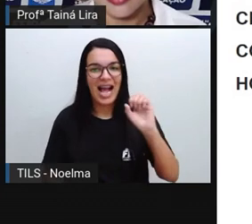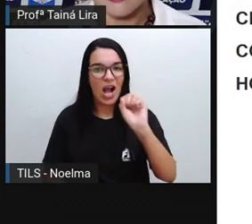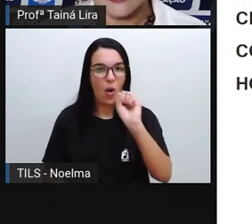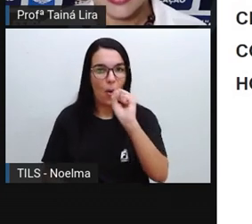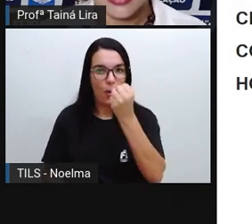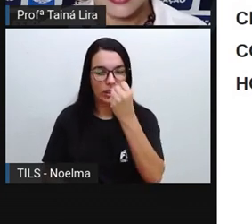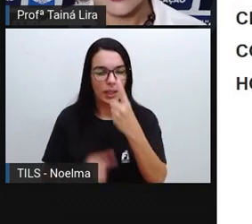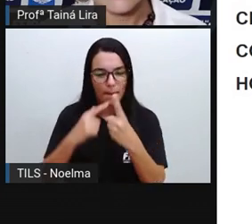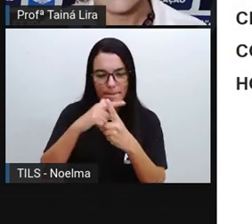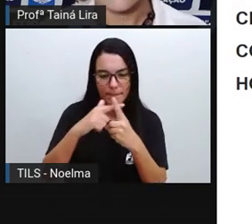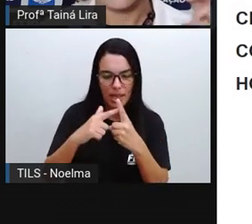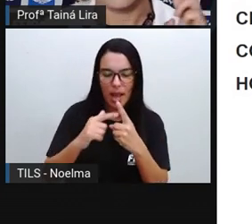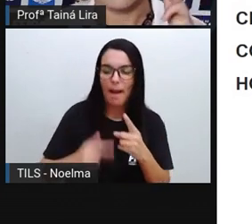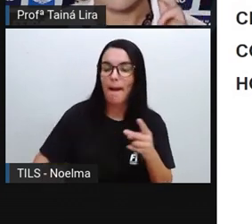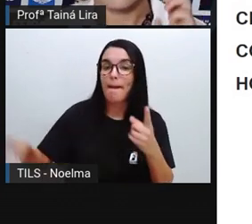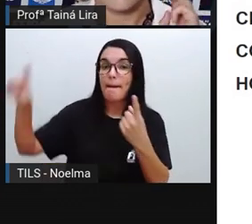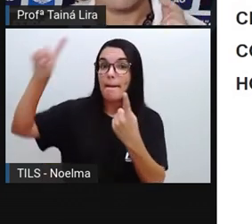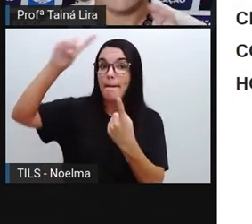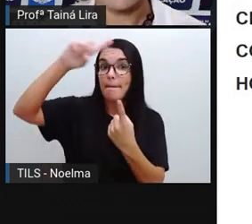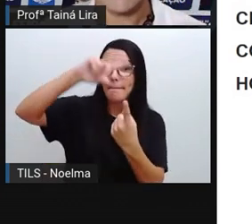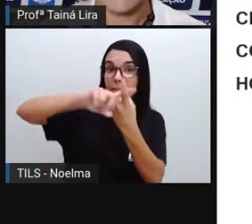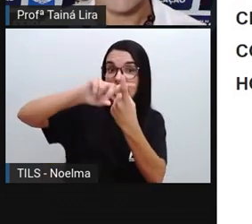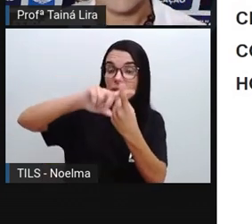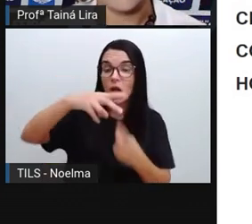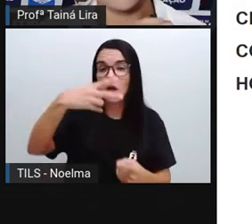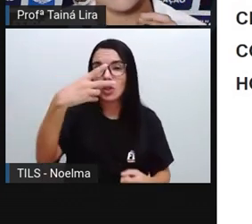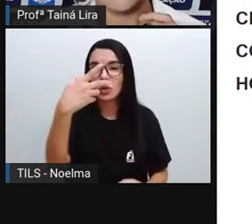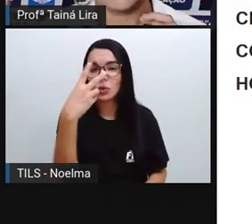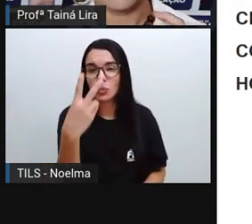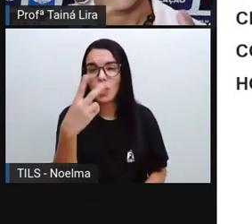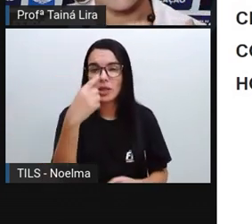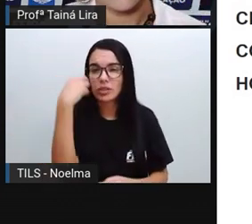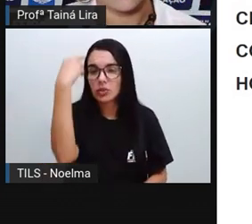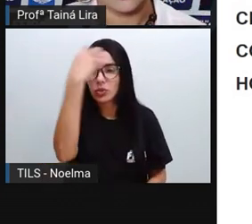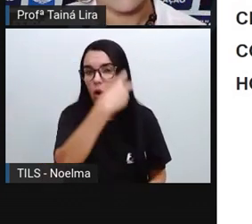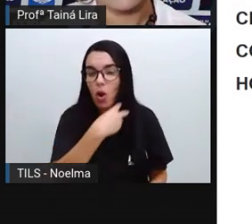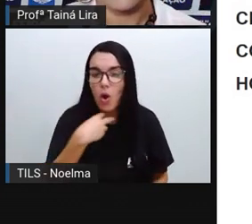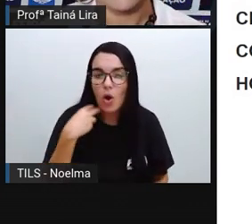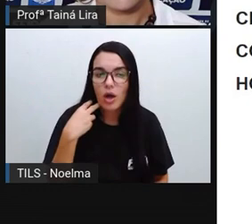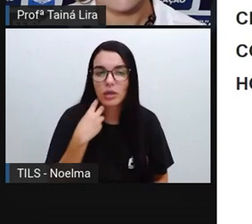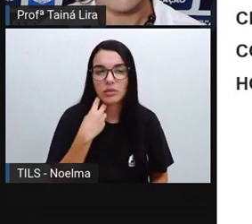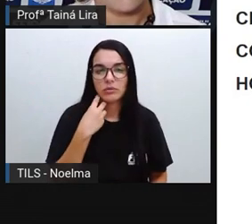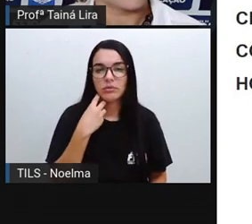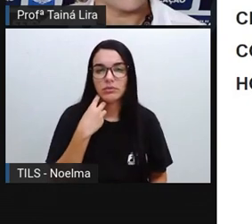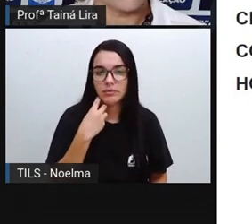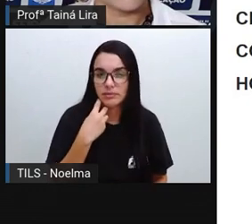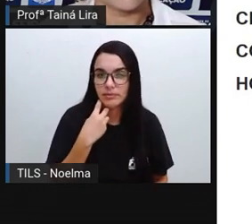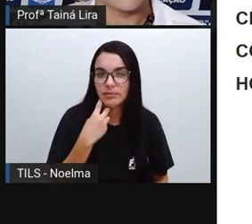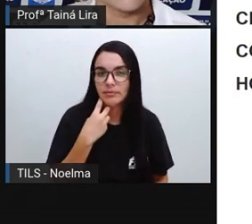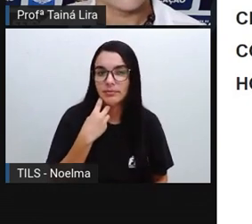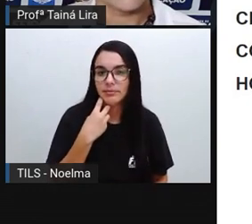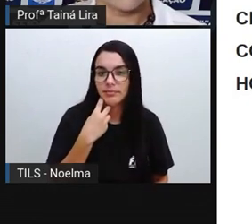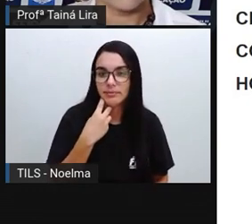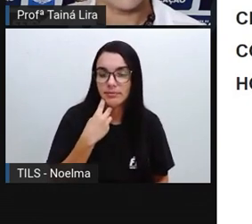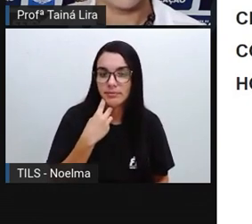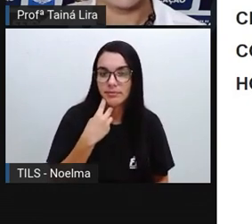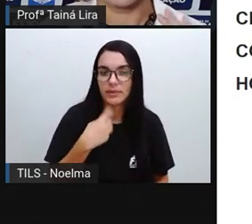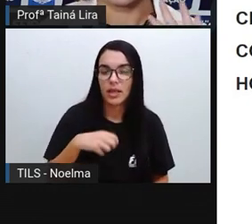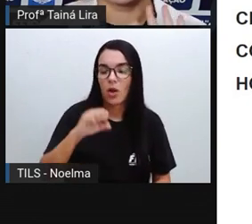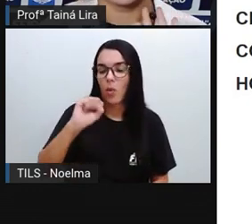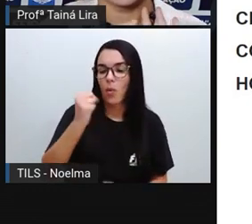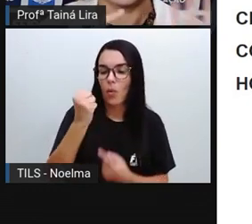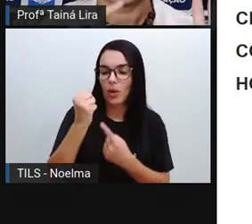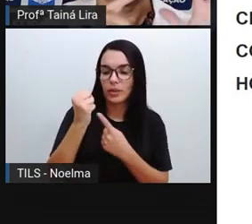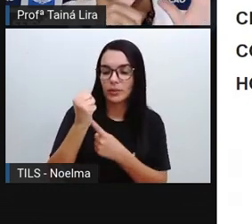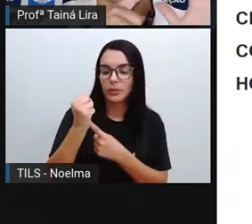e meia. E aí, a gente vai contar quanto é o oito, né? Dois números depois do oito. Então, quanto é?